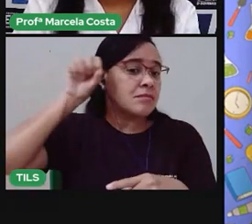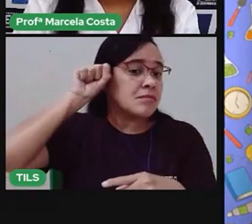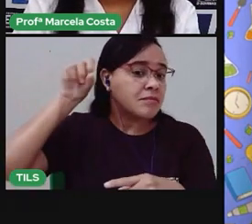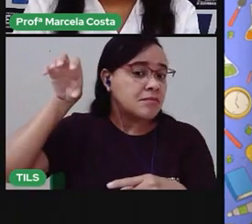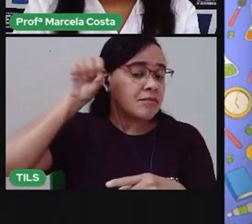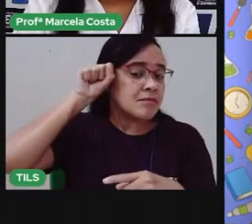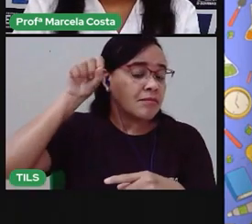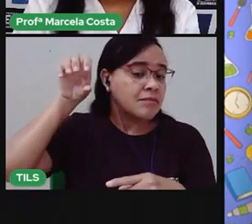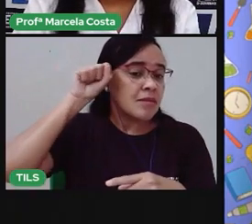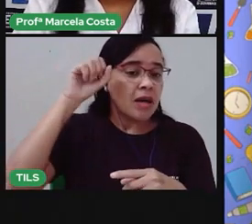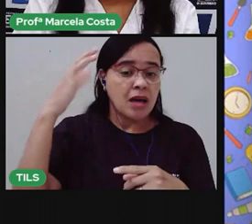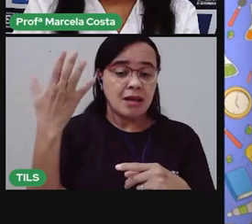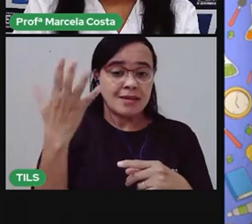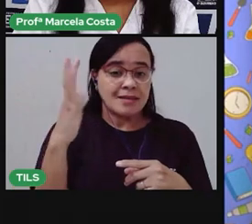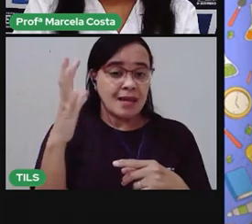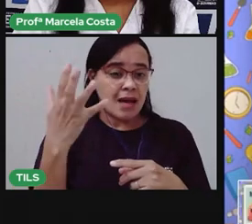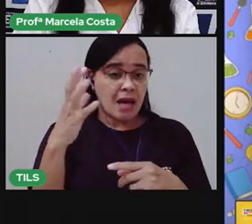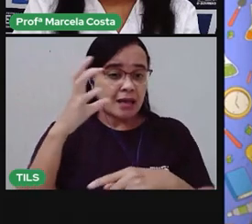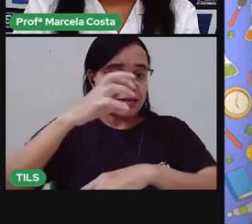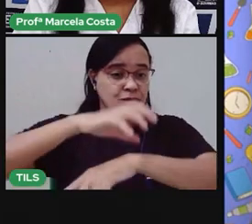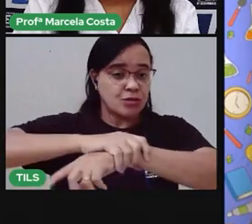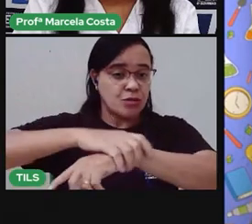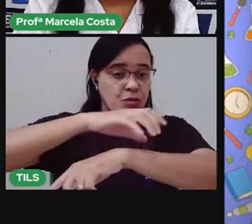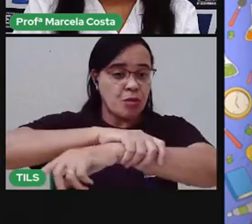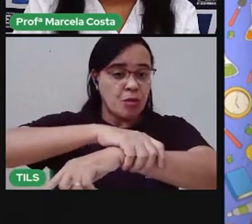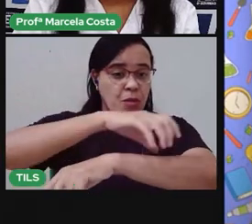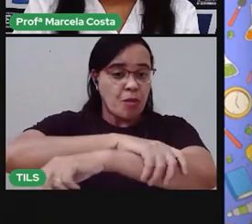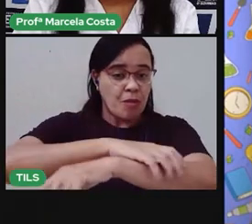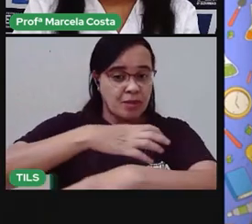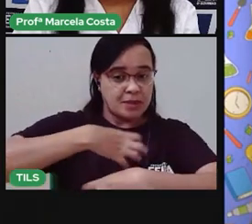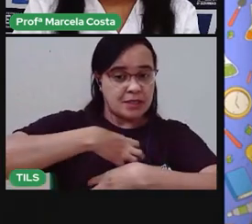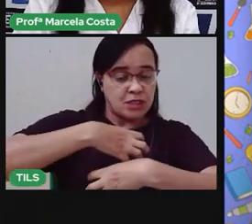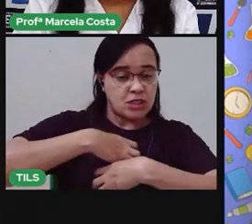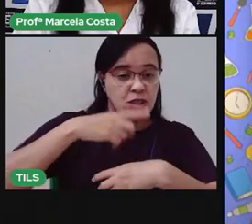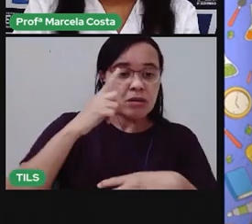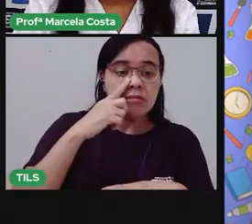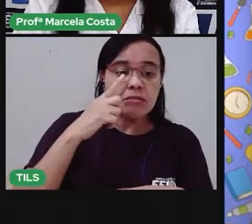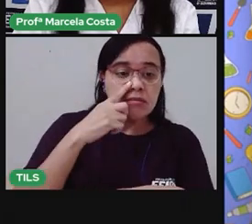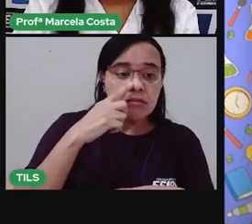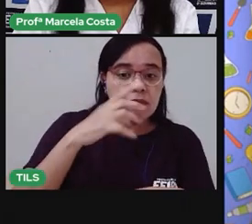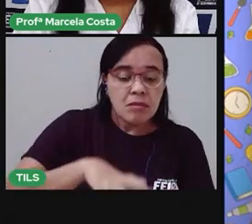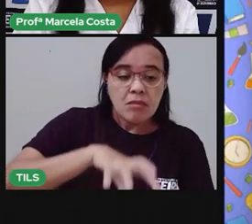tato, olfato e visão.